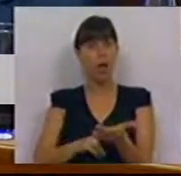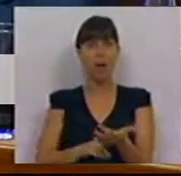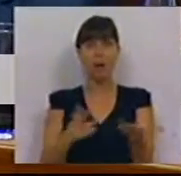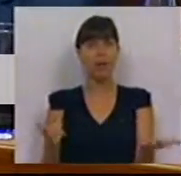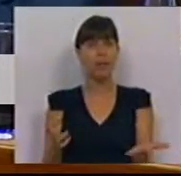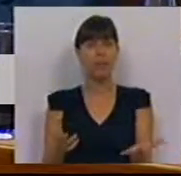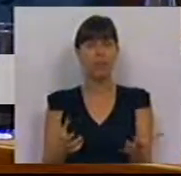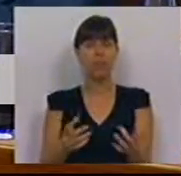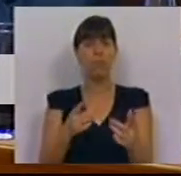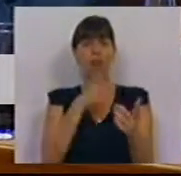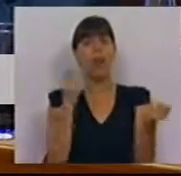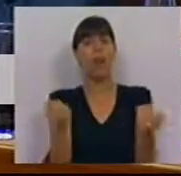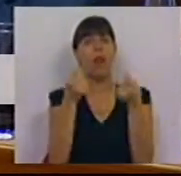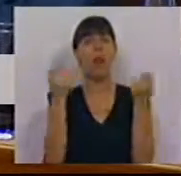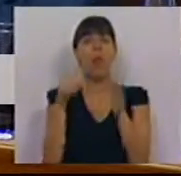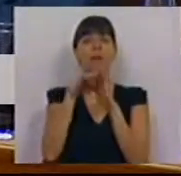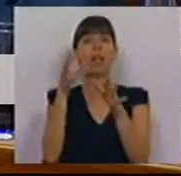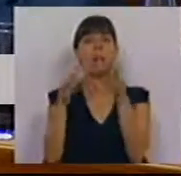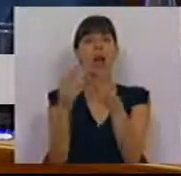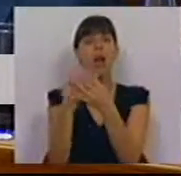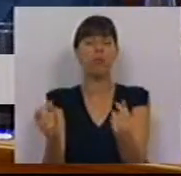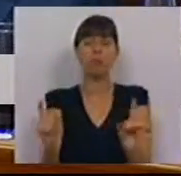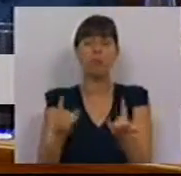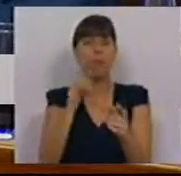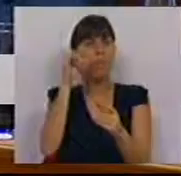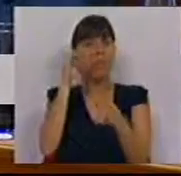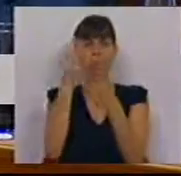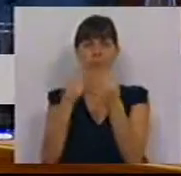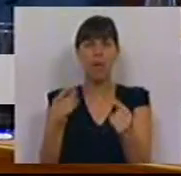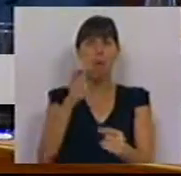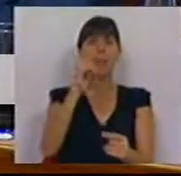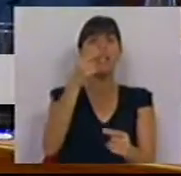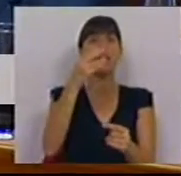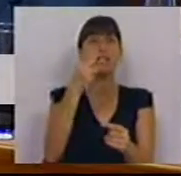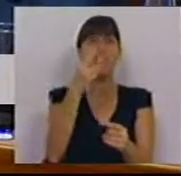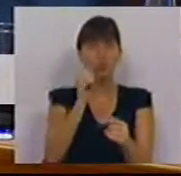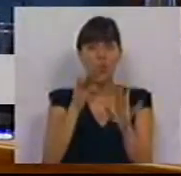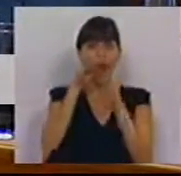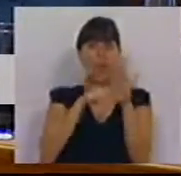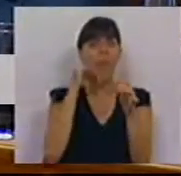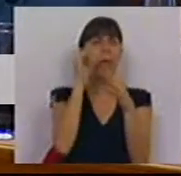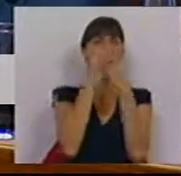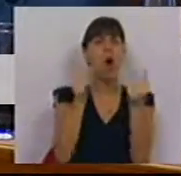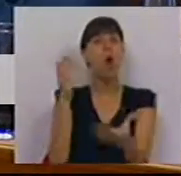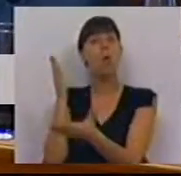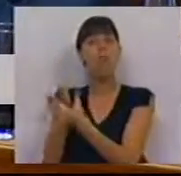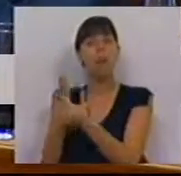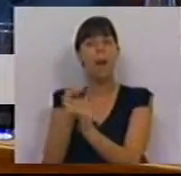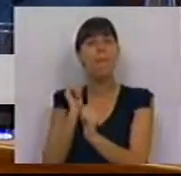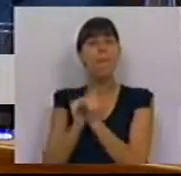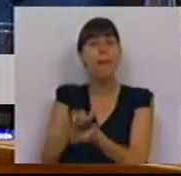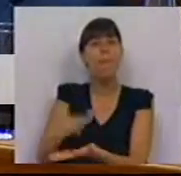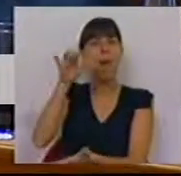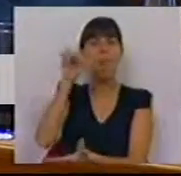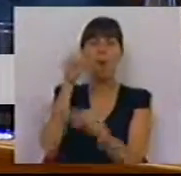com a propaganda que os produtos e tribunais estão resolvidos. Ora, não estão. Nem o sítio está resolvido nem os outros processos em papel